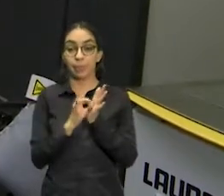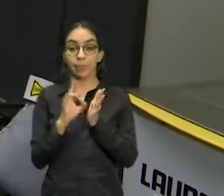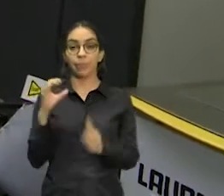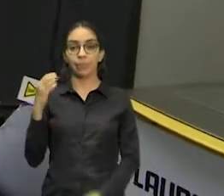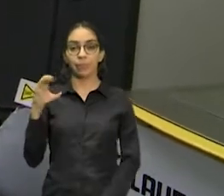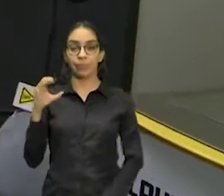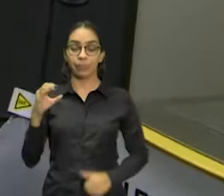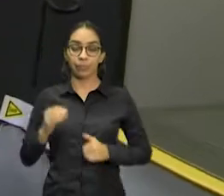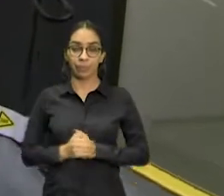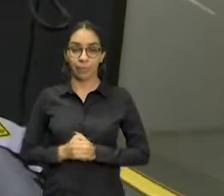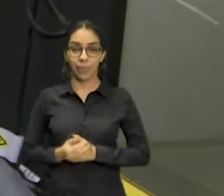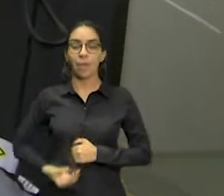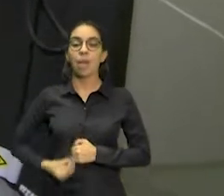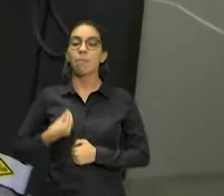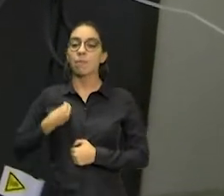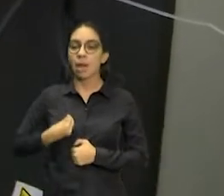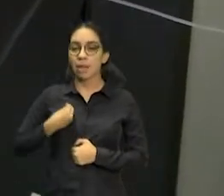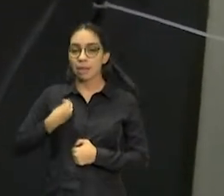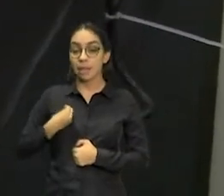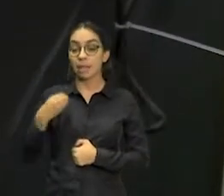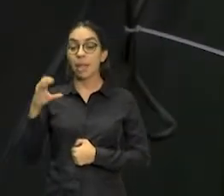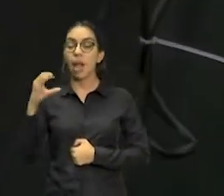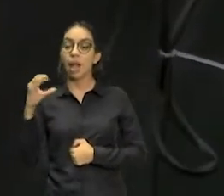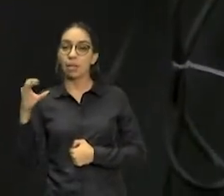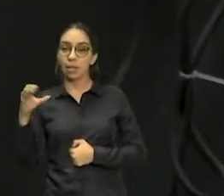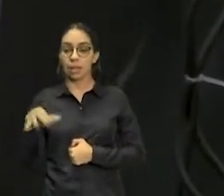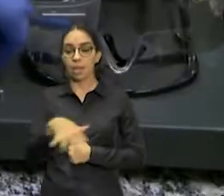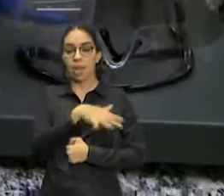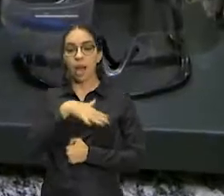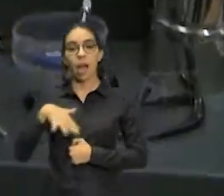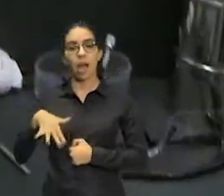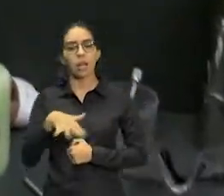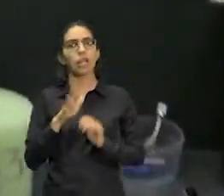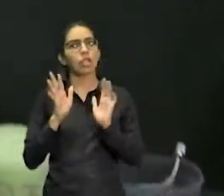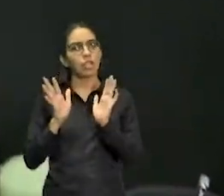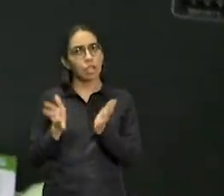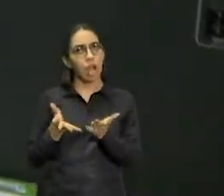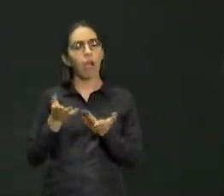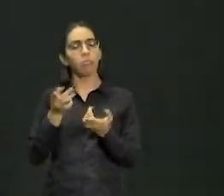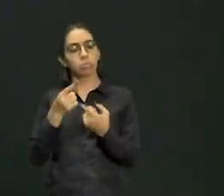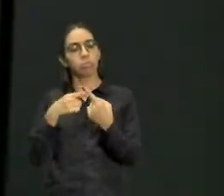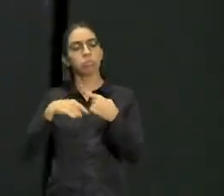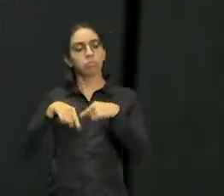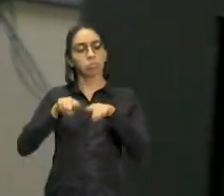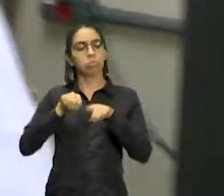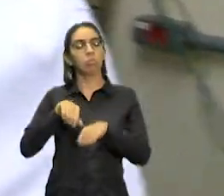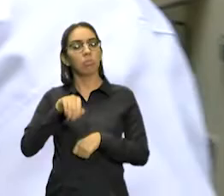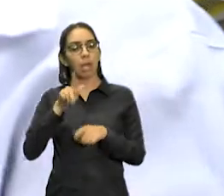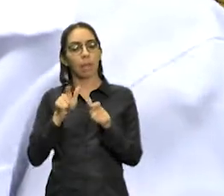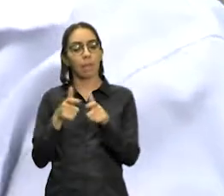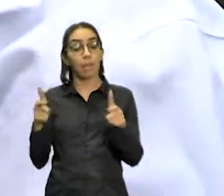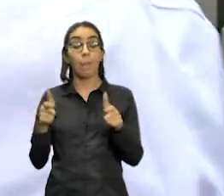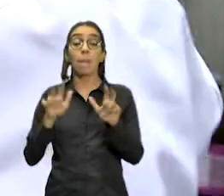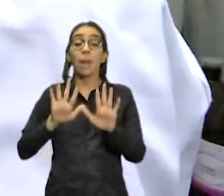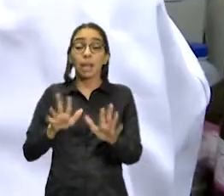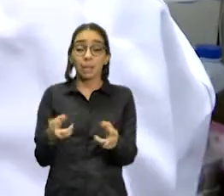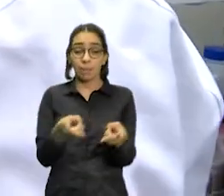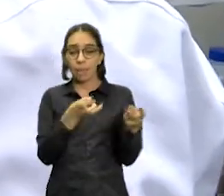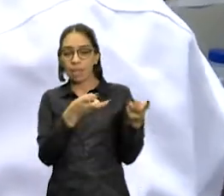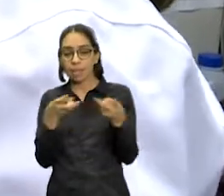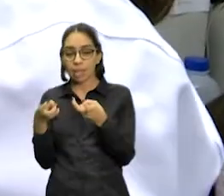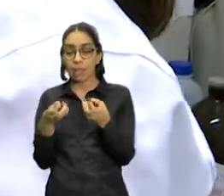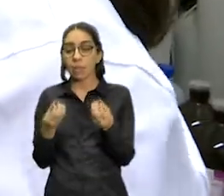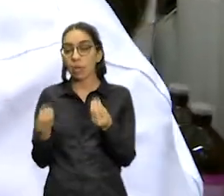presença de mulheres na ciência cresceu nos últimos anos, mas ainda é evidente o desnível quando se examina a participação